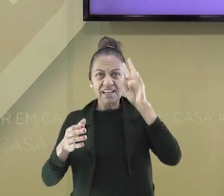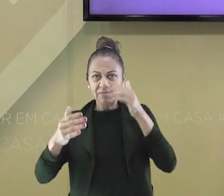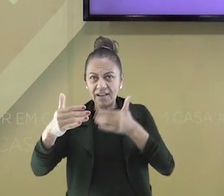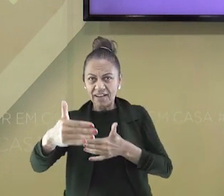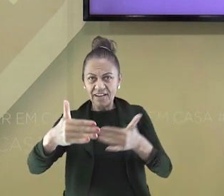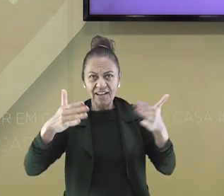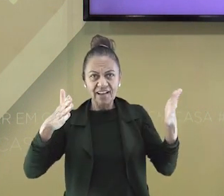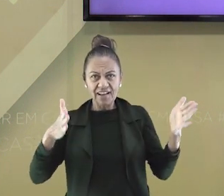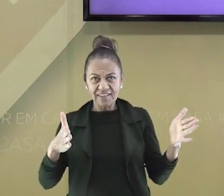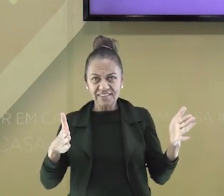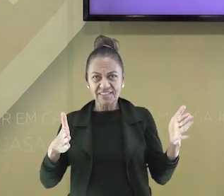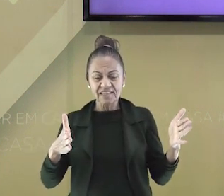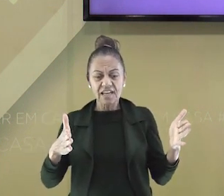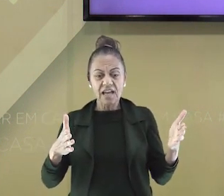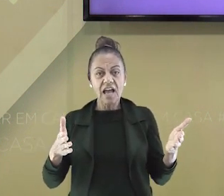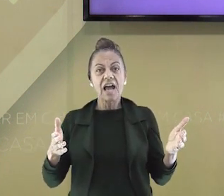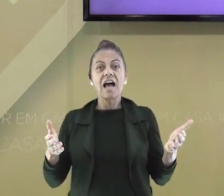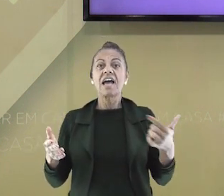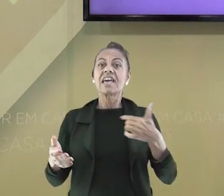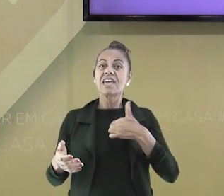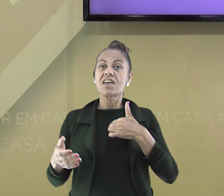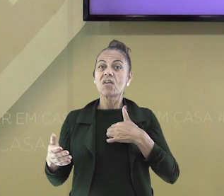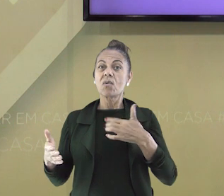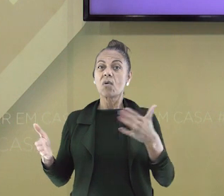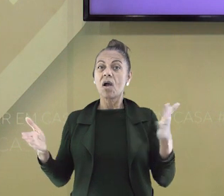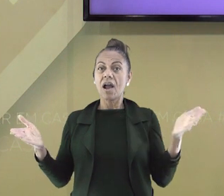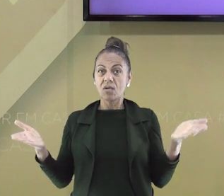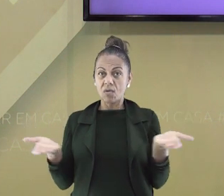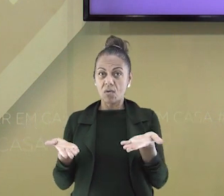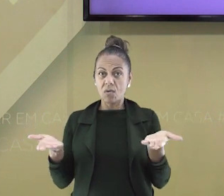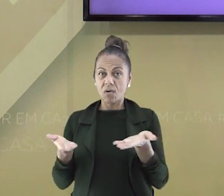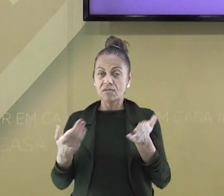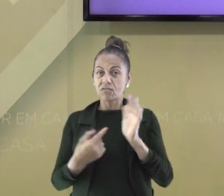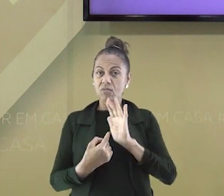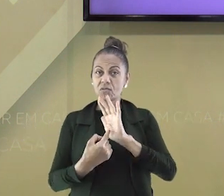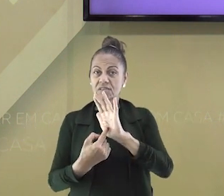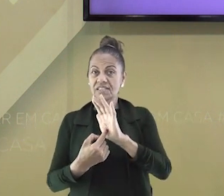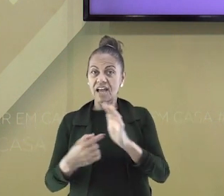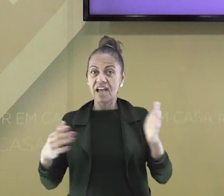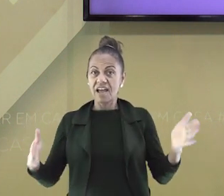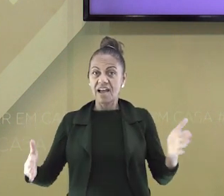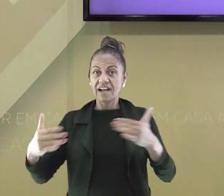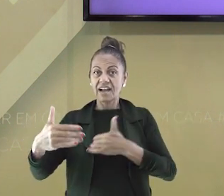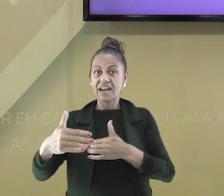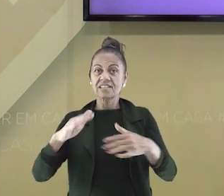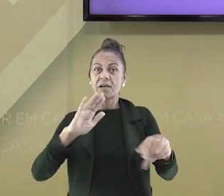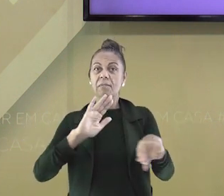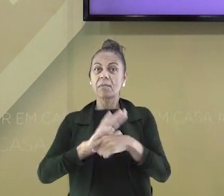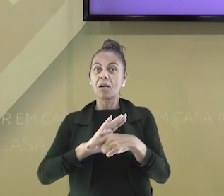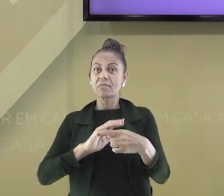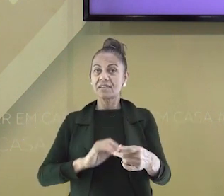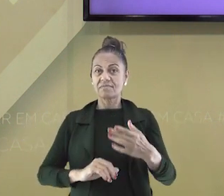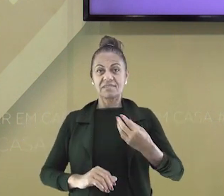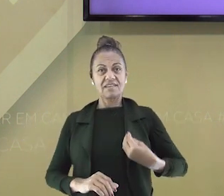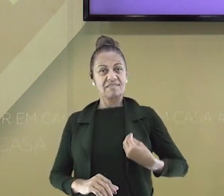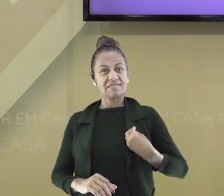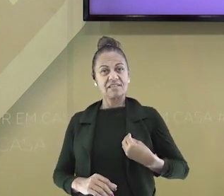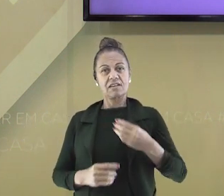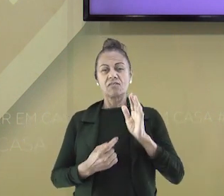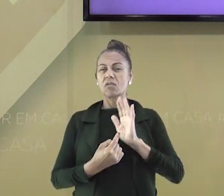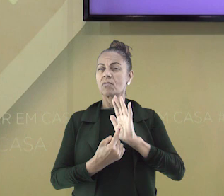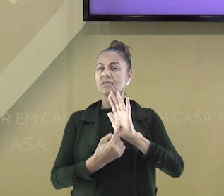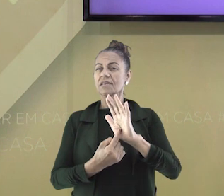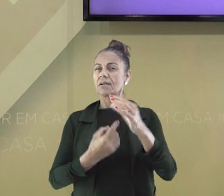da caixa de Sofia? Dessa aula, estou trazendo uma caixa com algumas lembranças da minha vida que estão guardadas